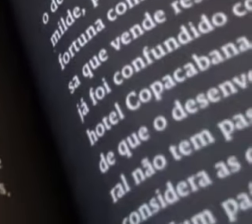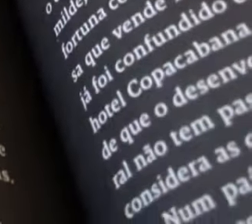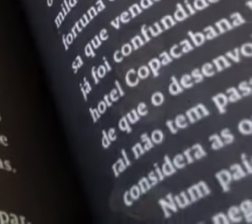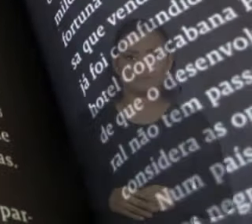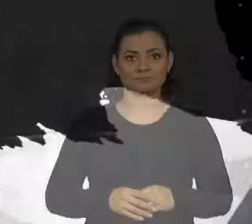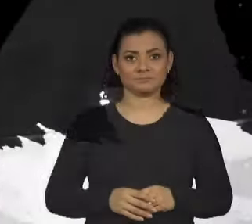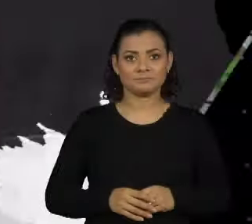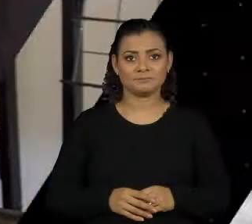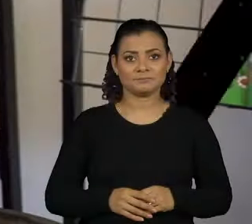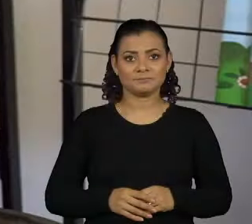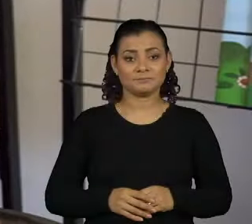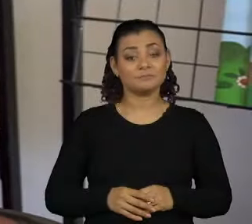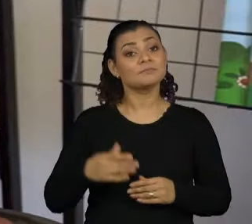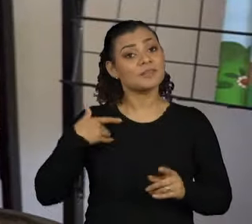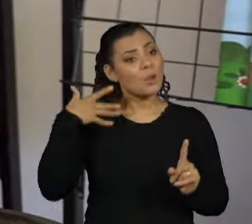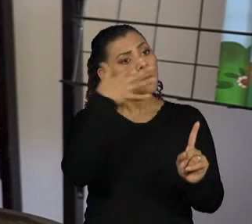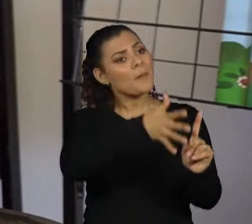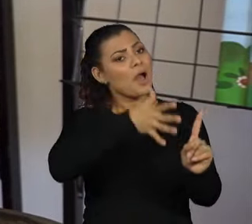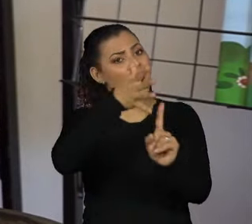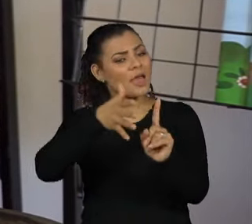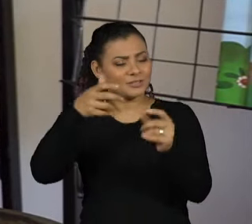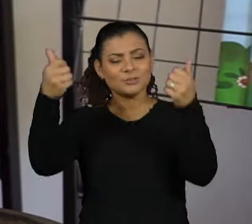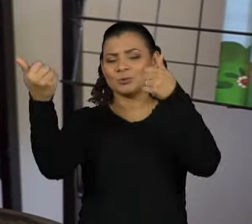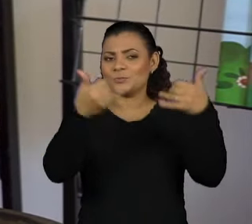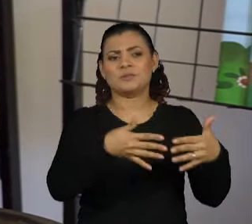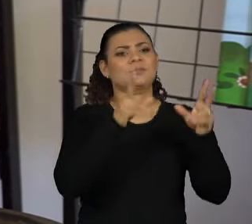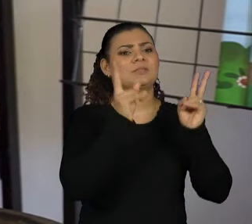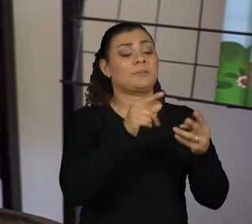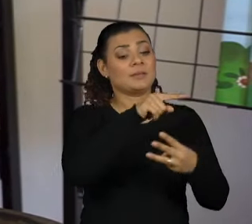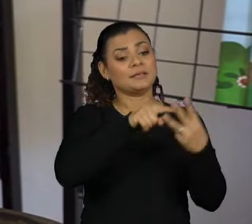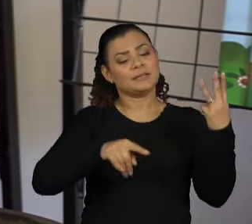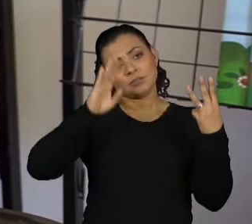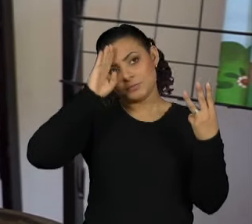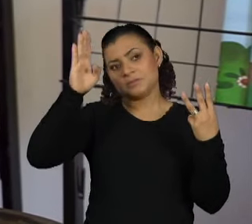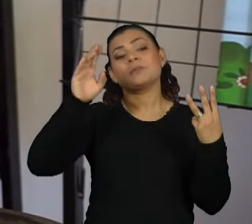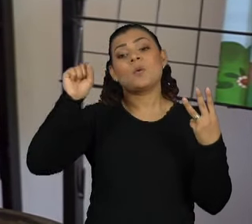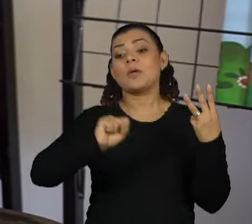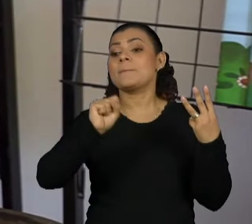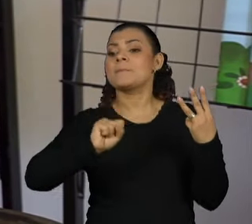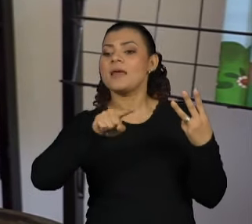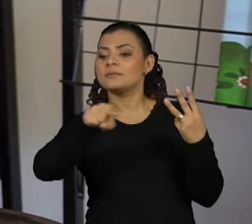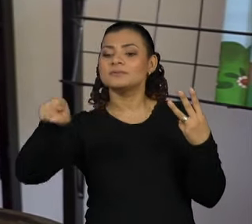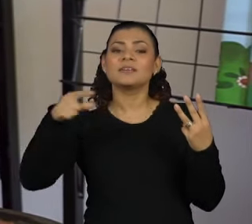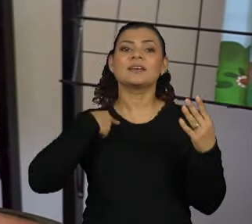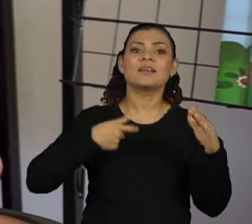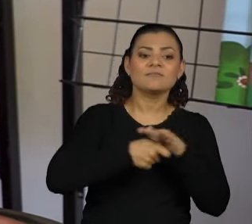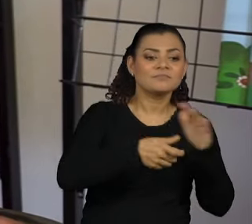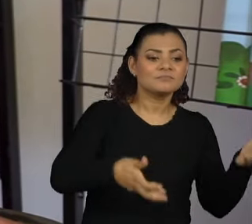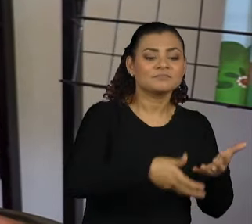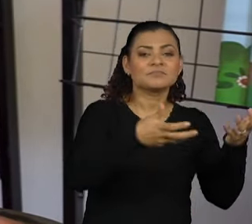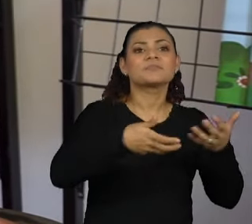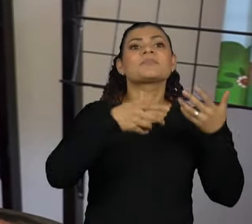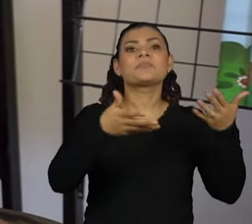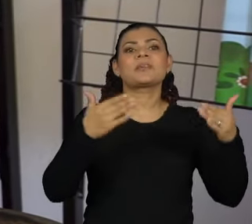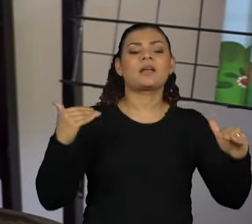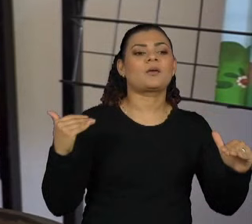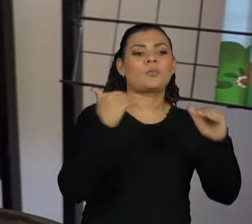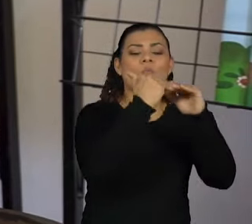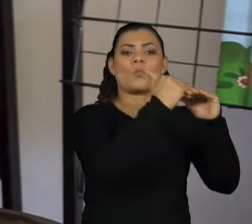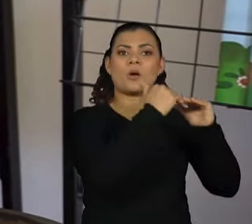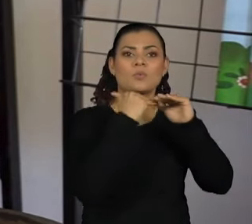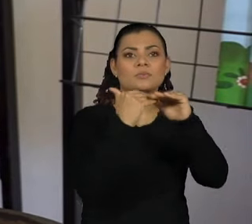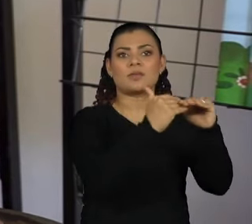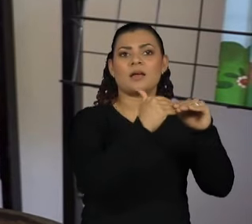Eu costumo dizer nas minhas palestras que existem três motivos cruciais para as empresas investirem na questão da igualdade